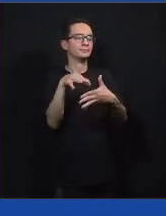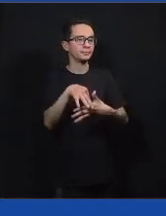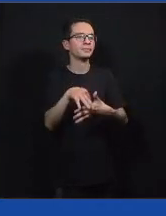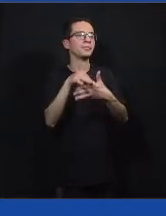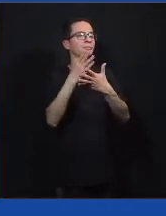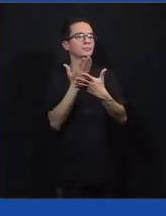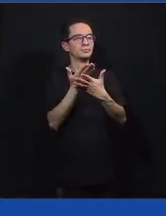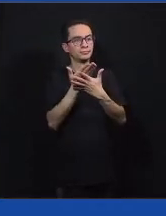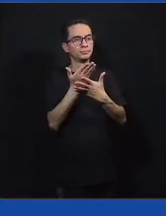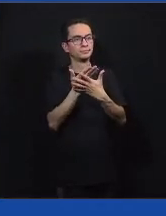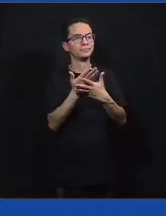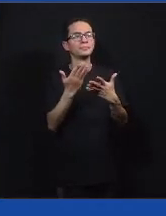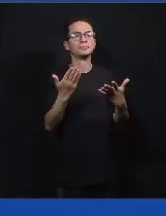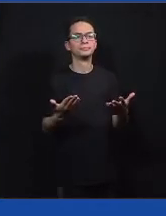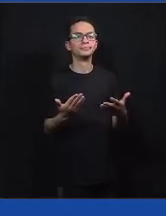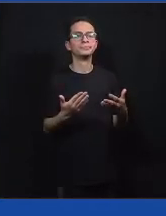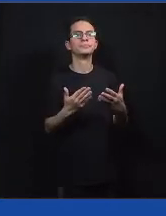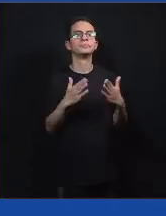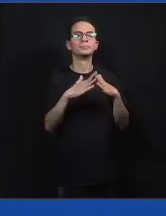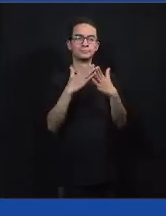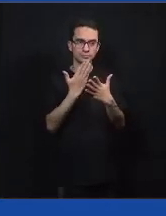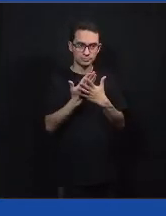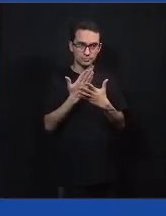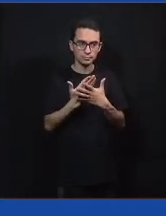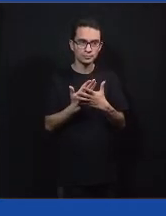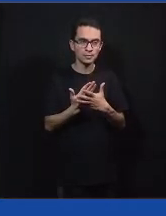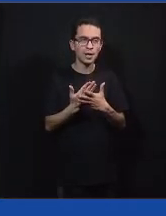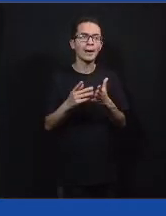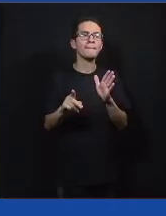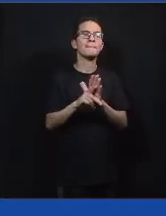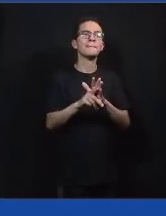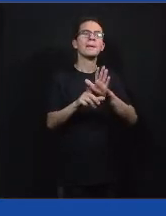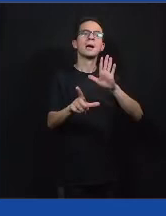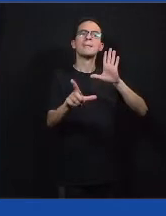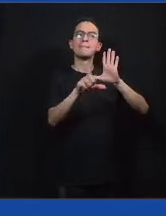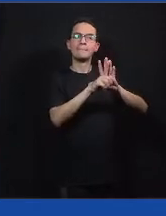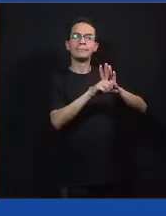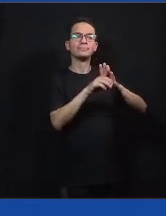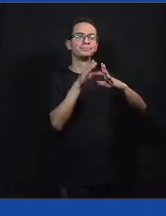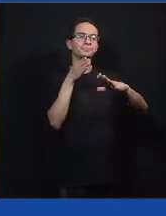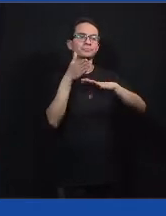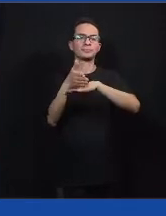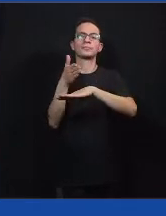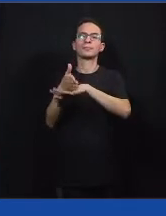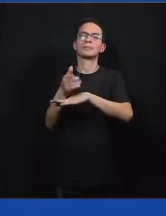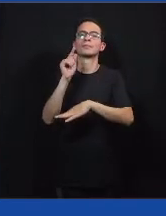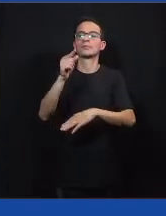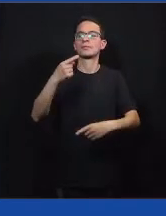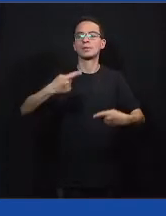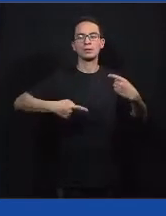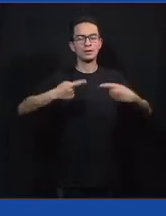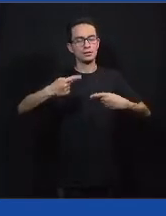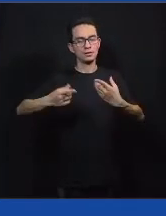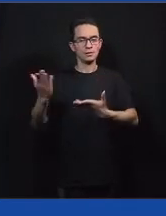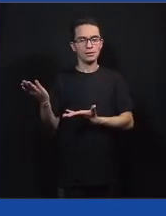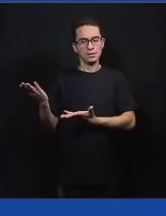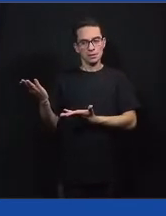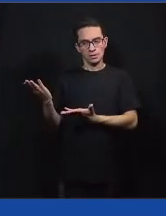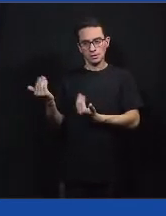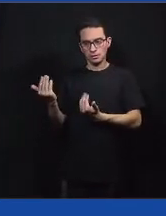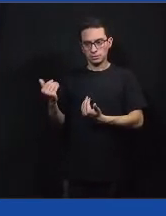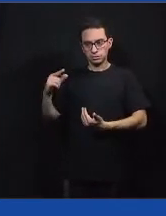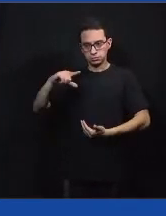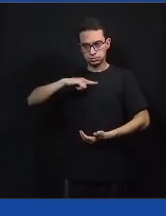e a Escola do Legislativo, que são opções para a participação do jovem na política. E são alternativas muito